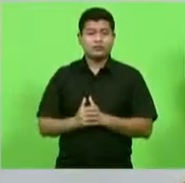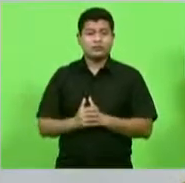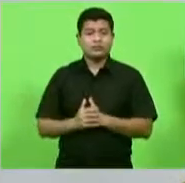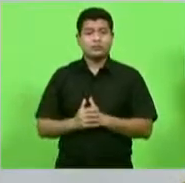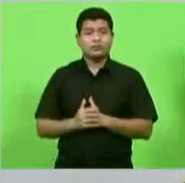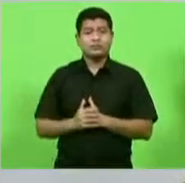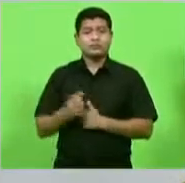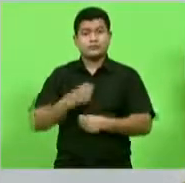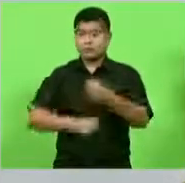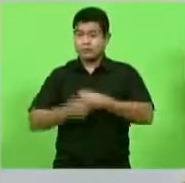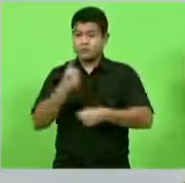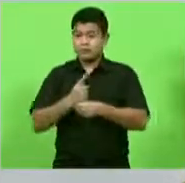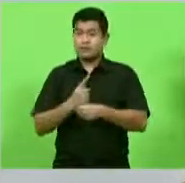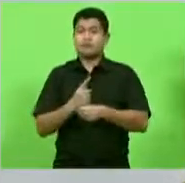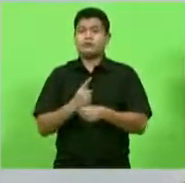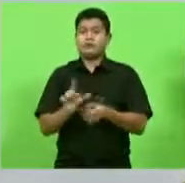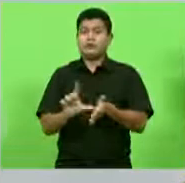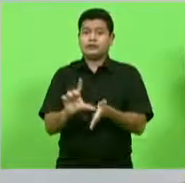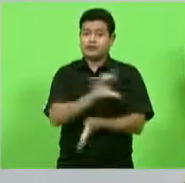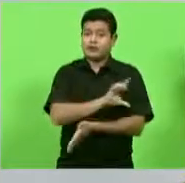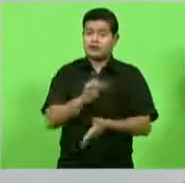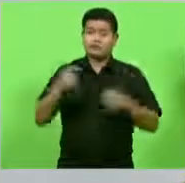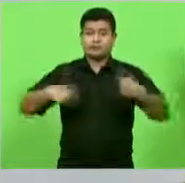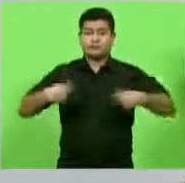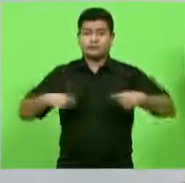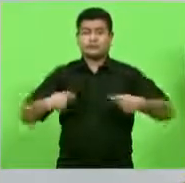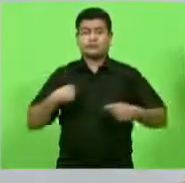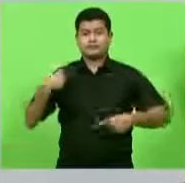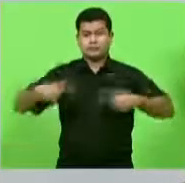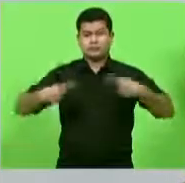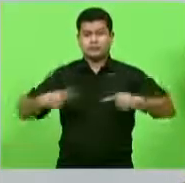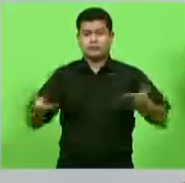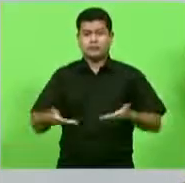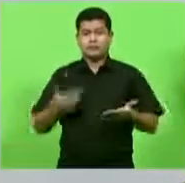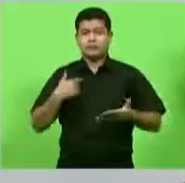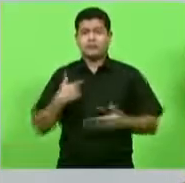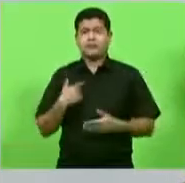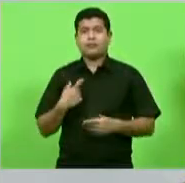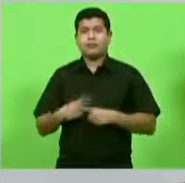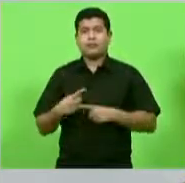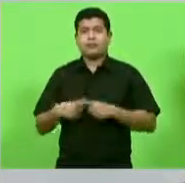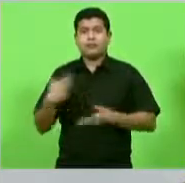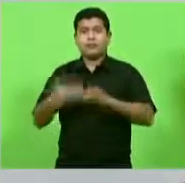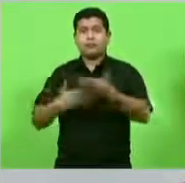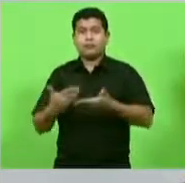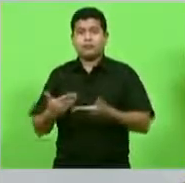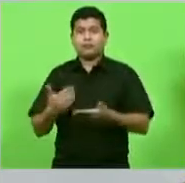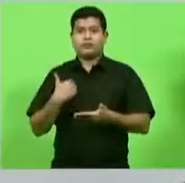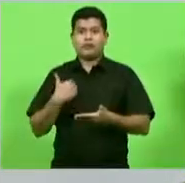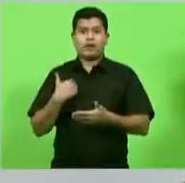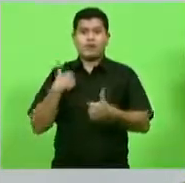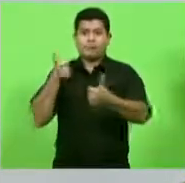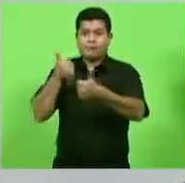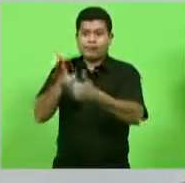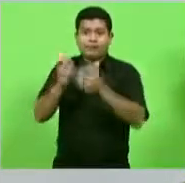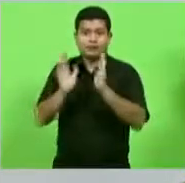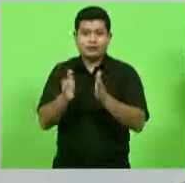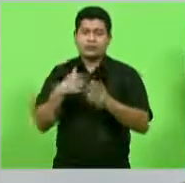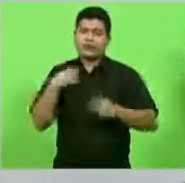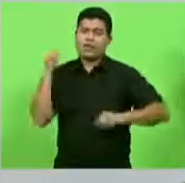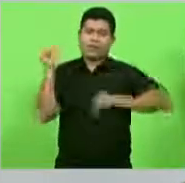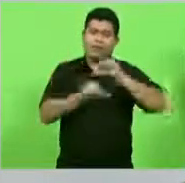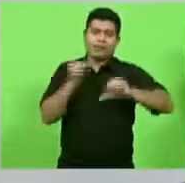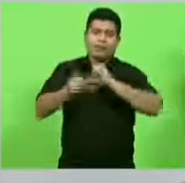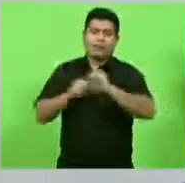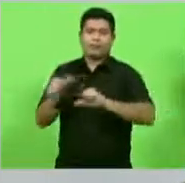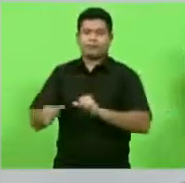um ano antes é importante que seja discutido porque de repente no afogadilho acontecem as mudanças outra questão que